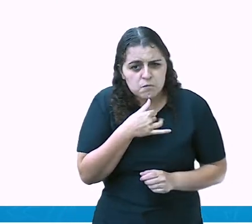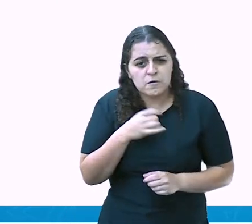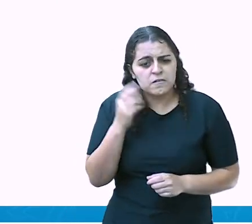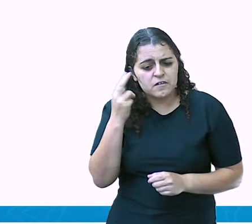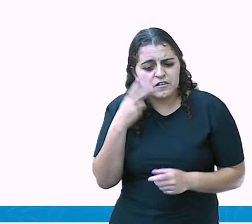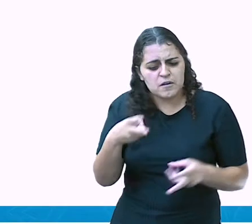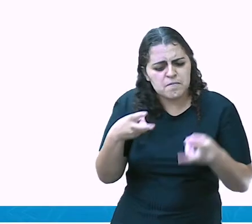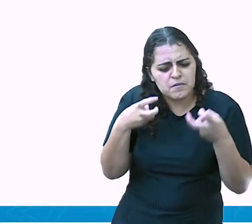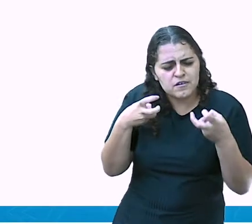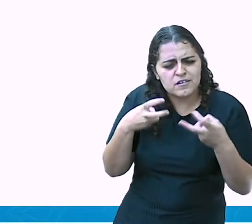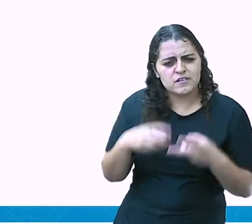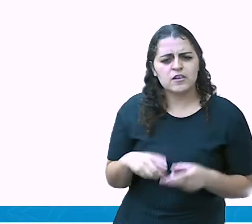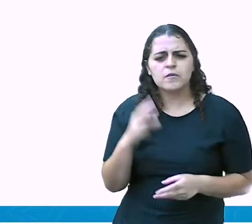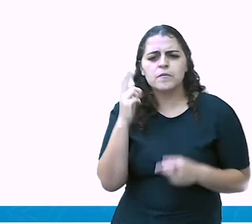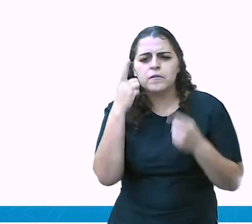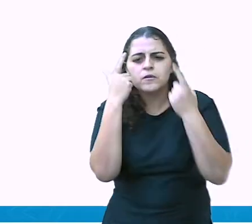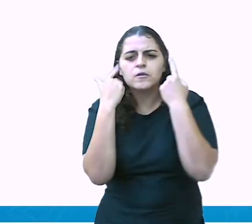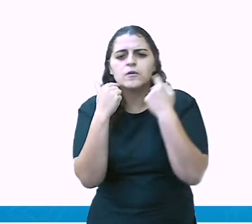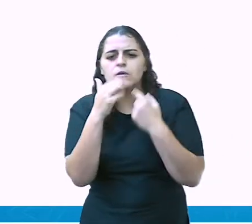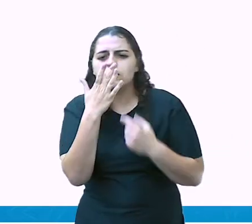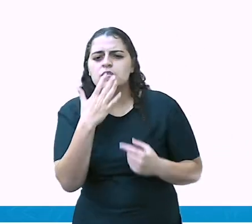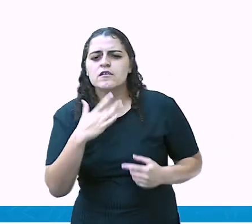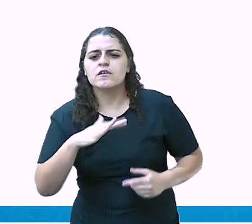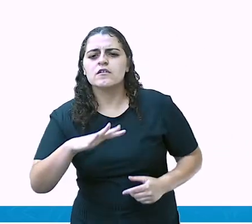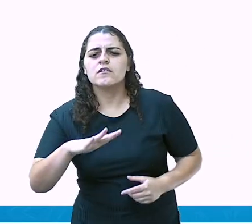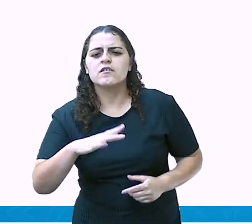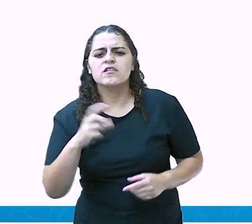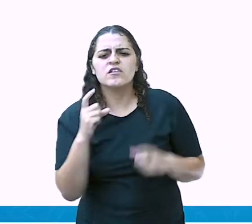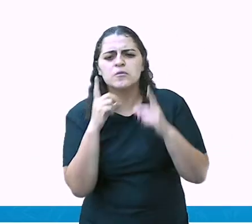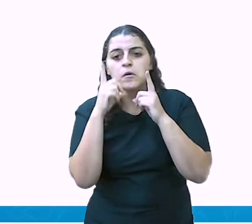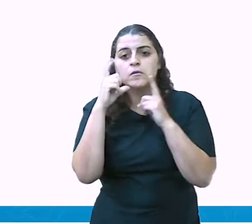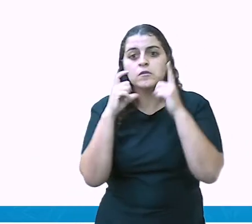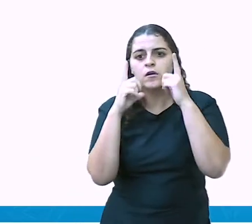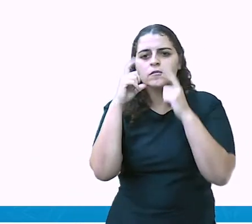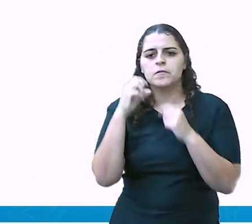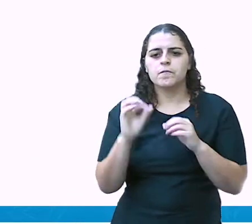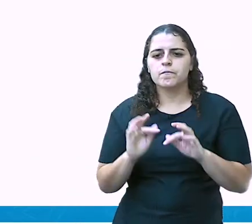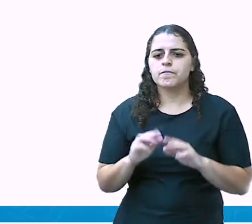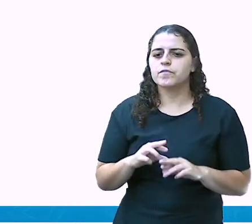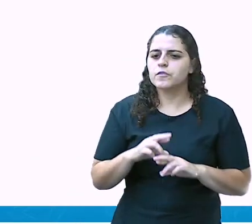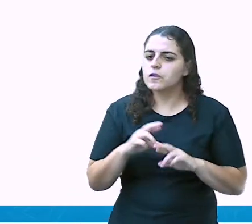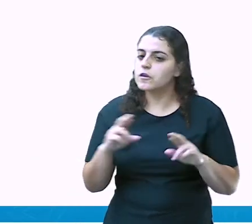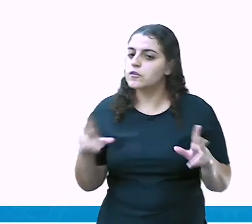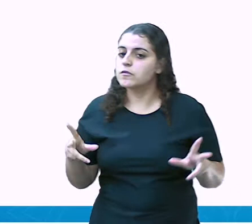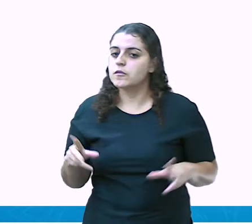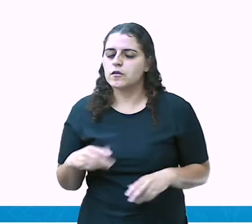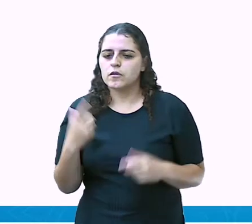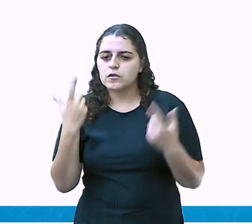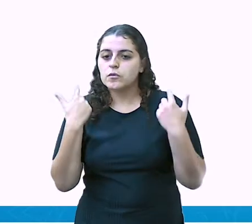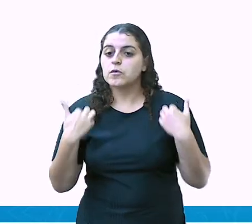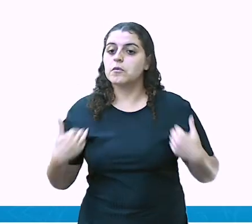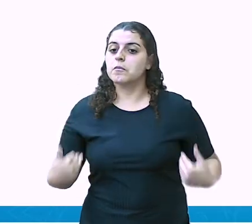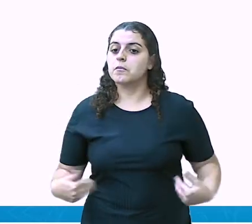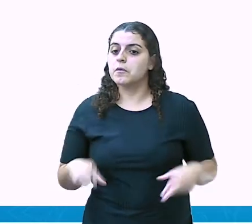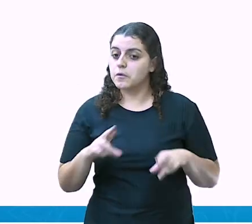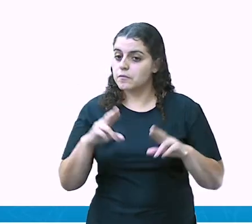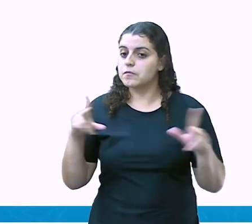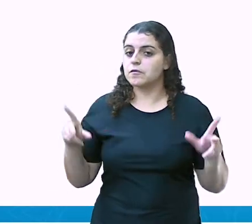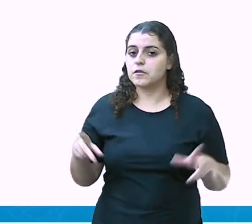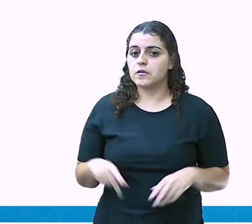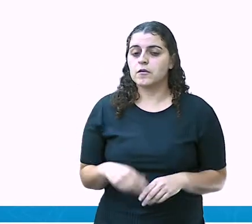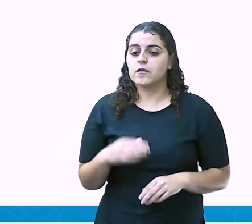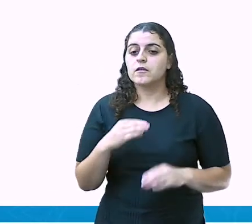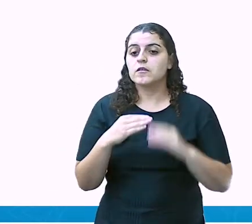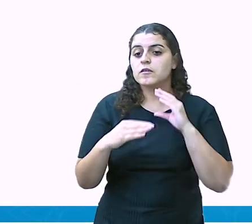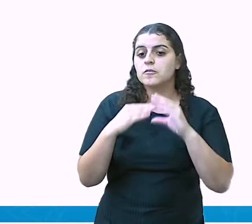percebe pelo roxinho da criança. A expressão facial dela muda, a expressão corporal dela muda. e a